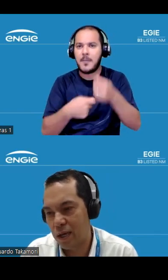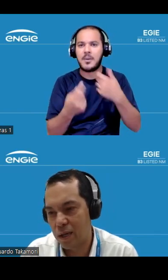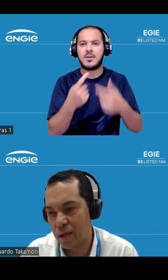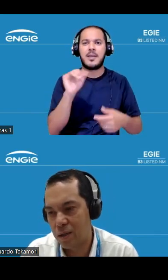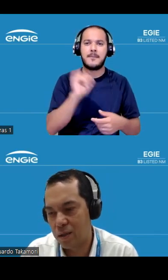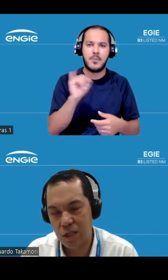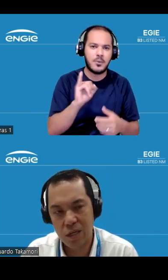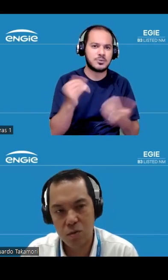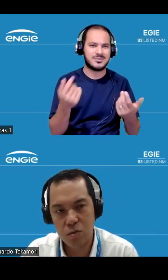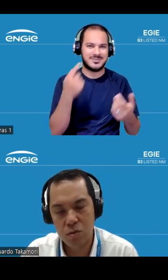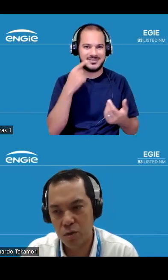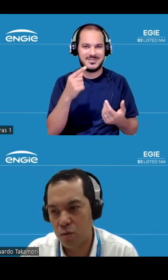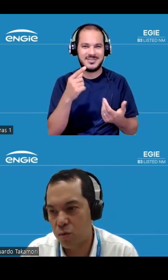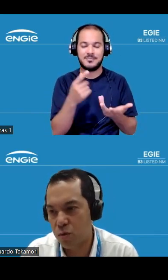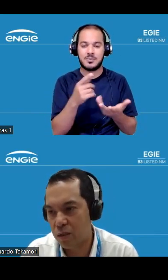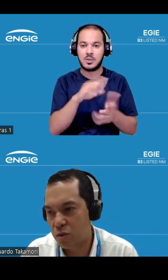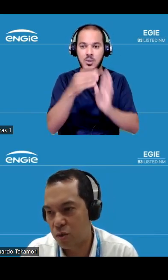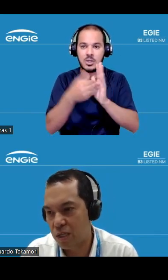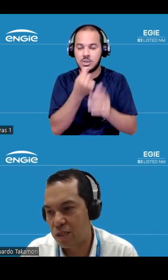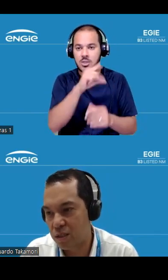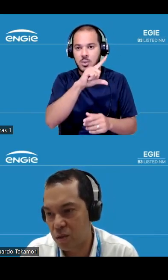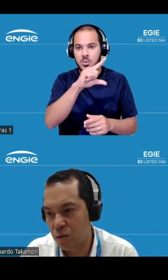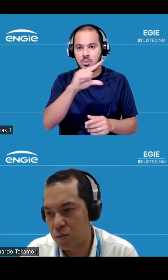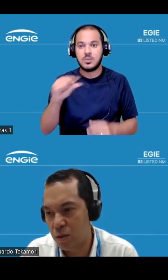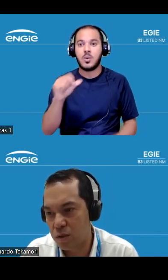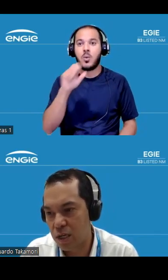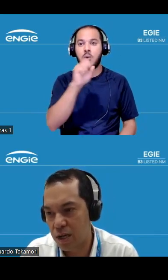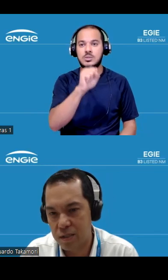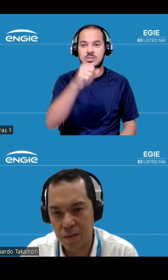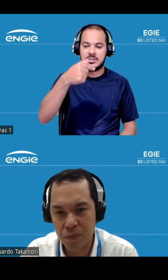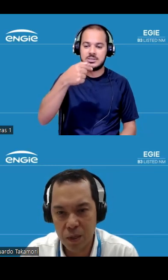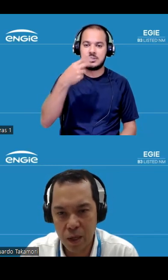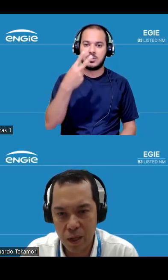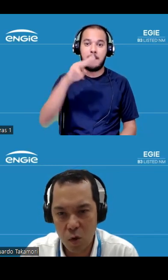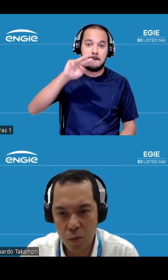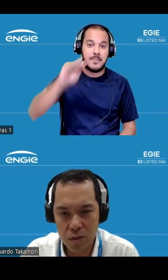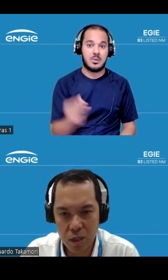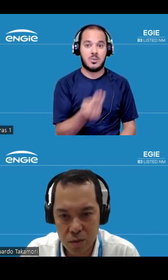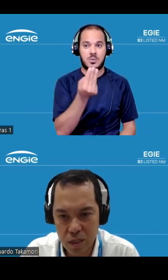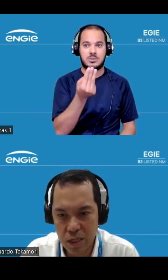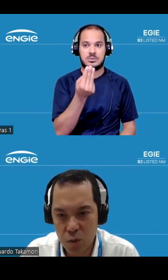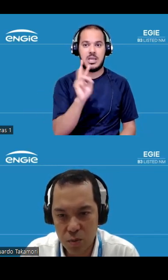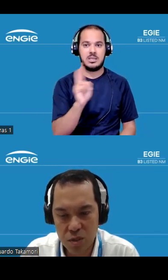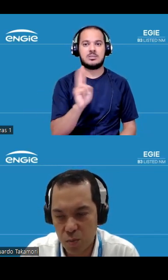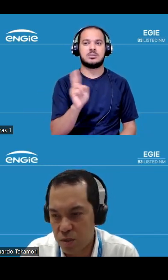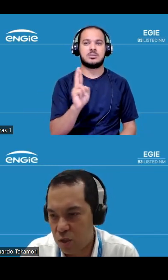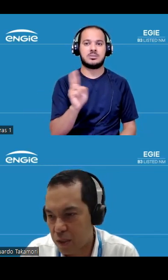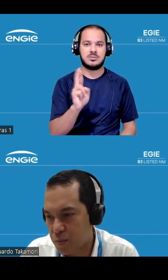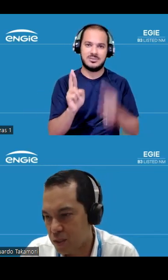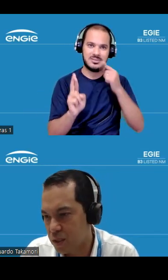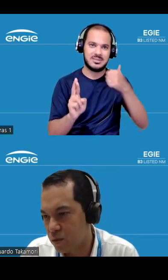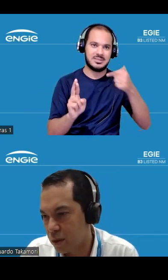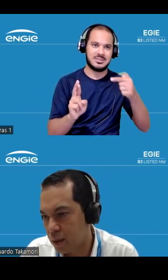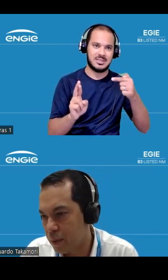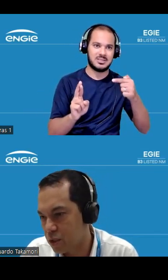ela gera um lucro gerou um lucro líquido de 872 milhões de reais como nós temos 17.5% de